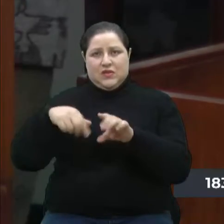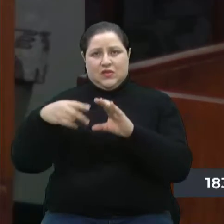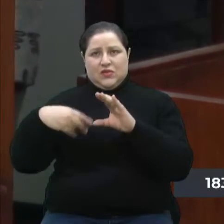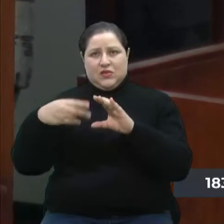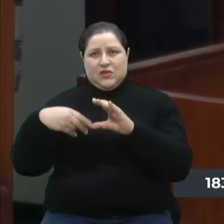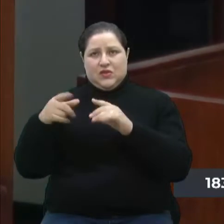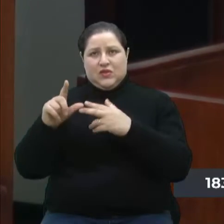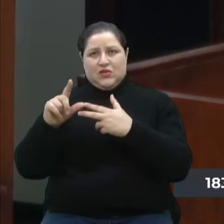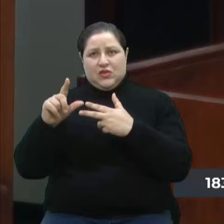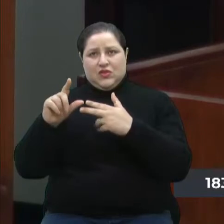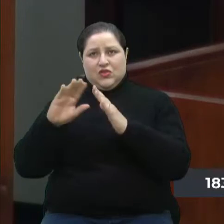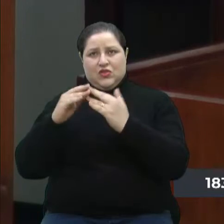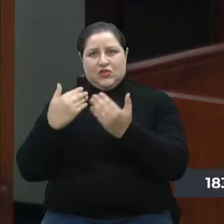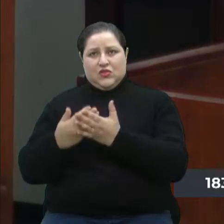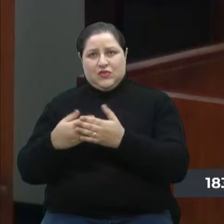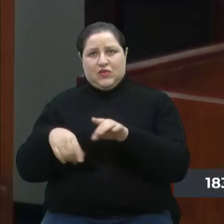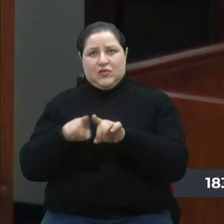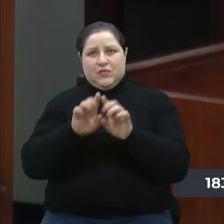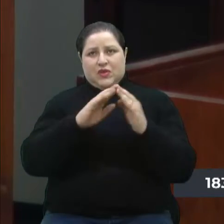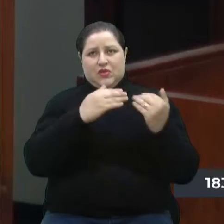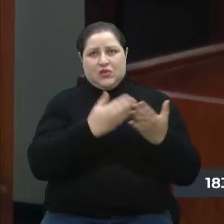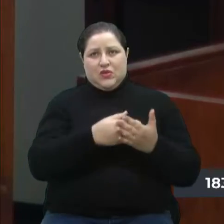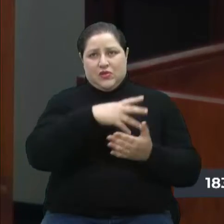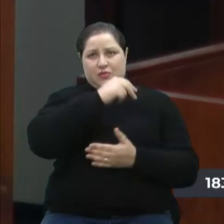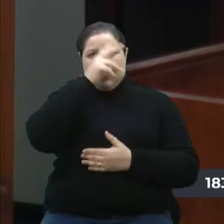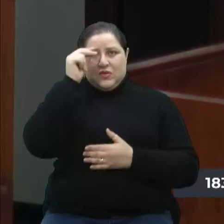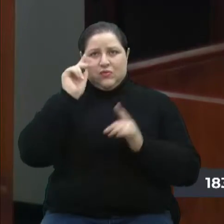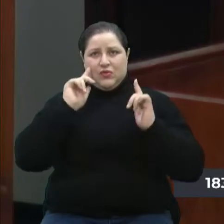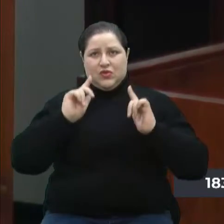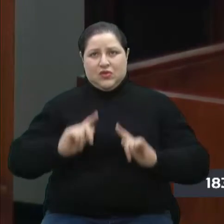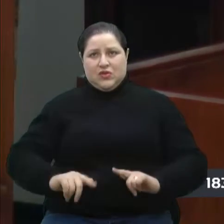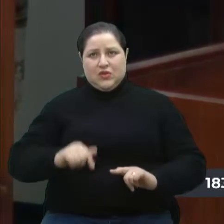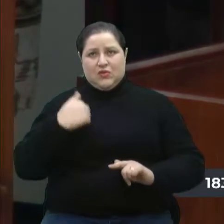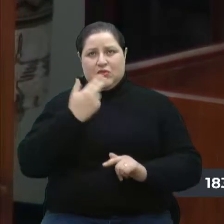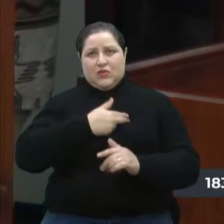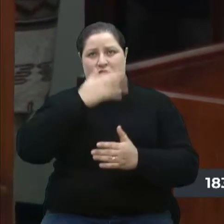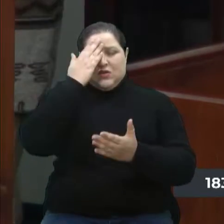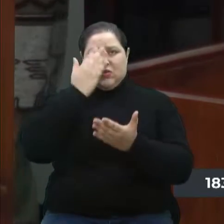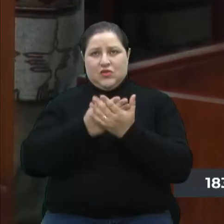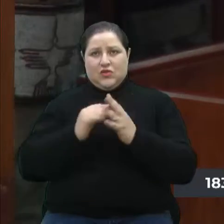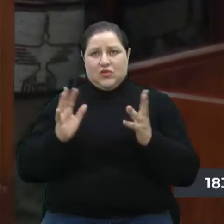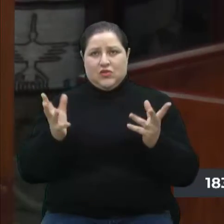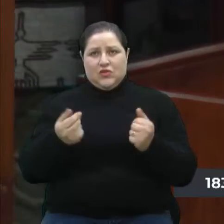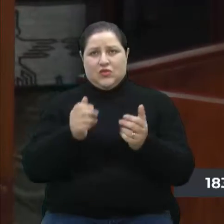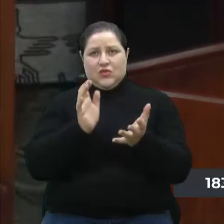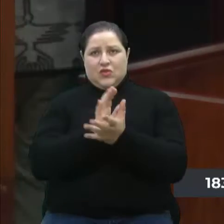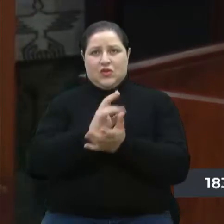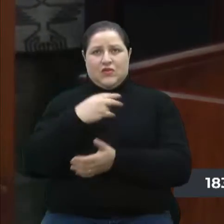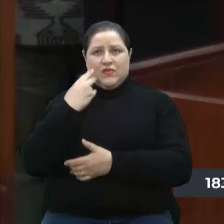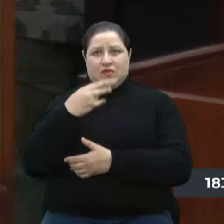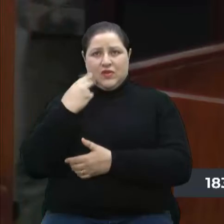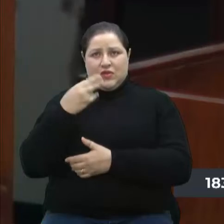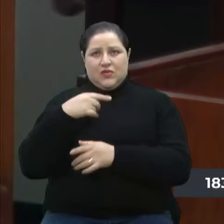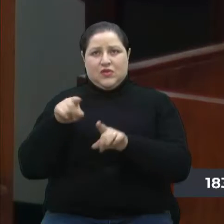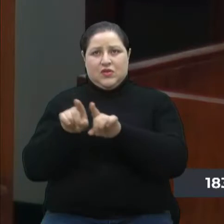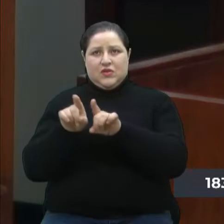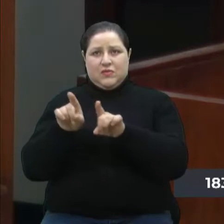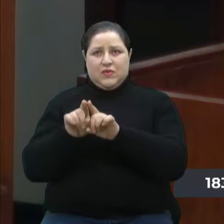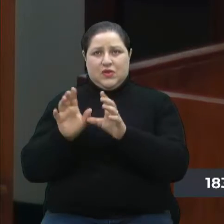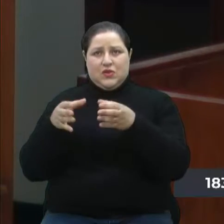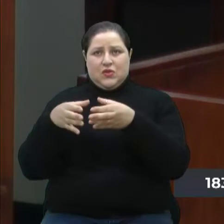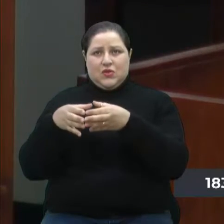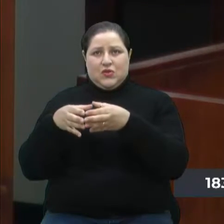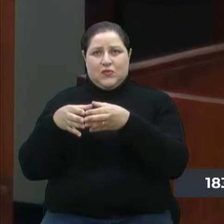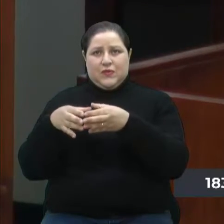Legislativo e a Escola de Gestão do município. E a gente tem certeza que todos os colegas vereadores e também a nossa equipe